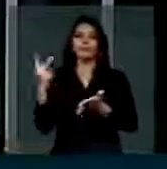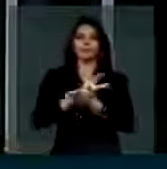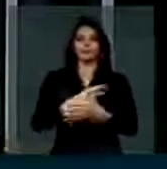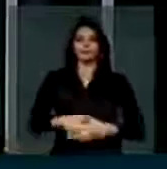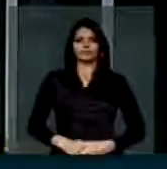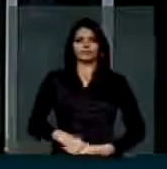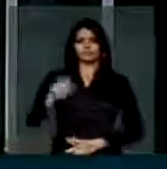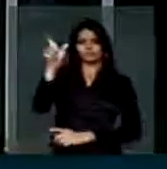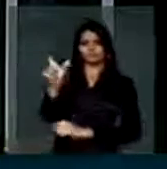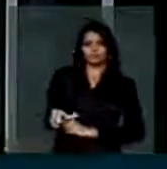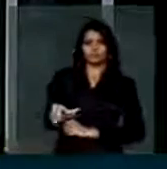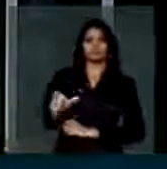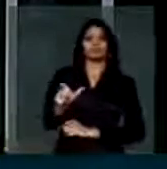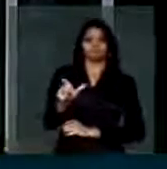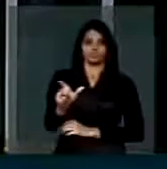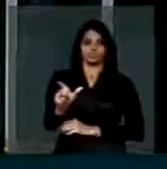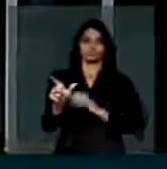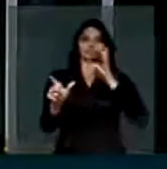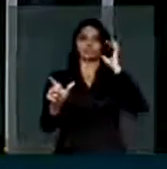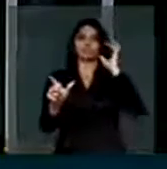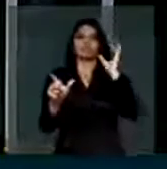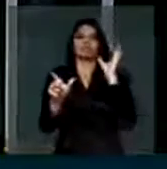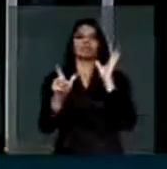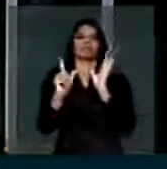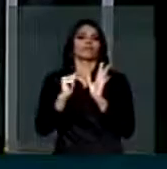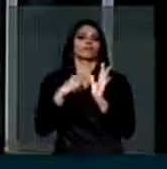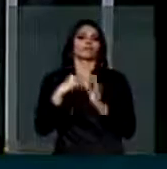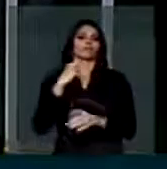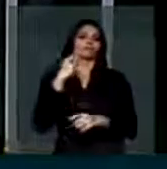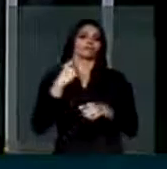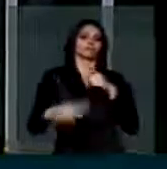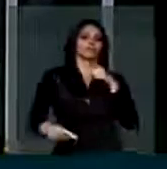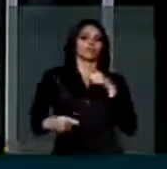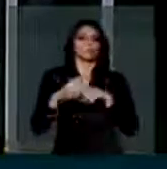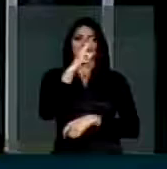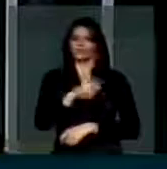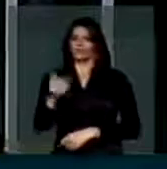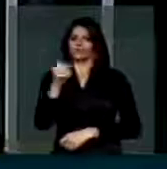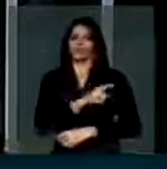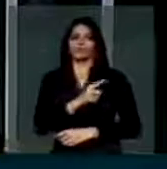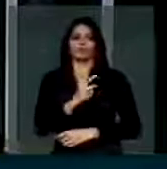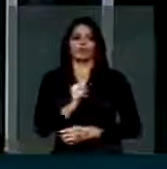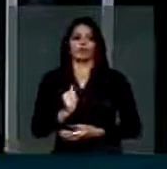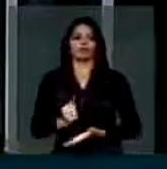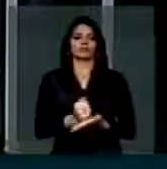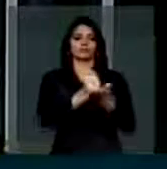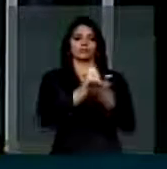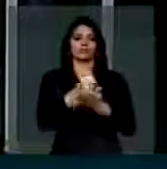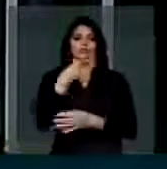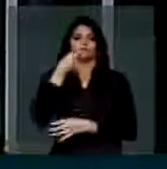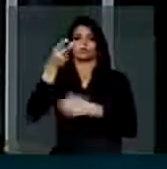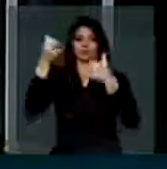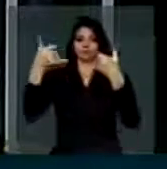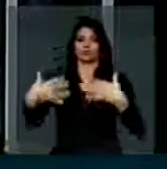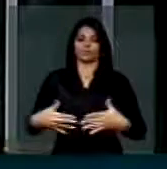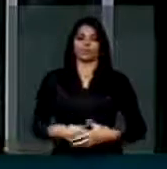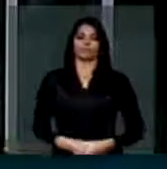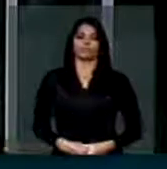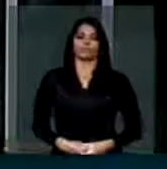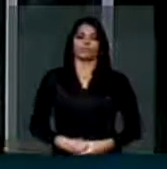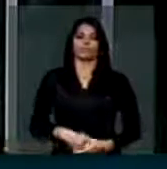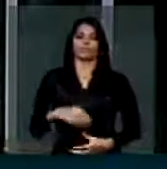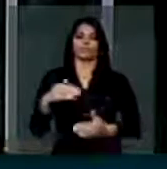Porque ela, para vetar, deve ter sido assessorada, e ela mesma aqui no veto, ela disse, Mas,